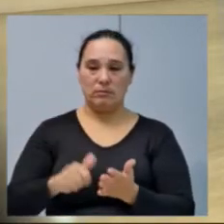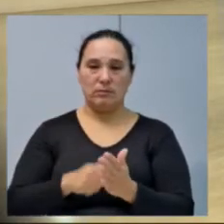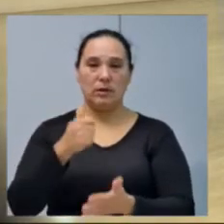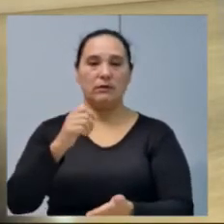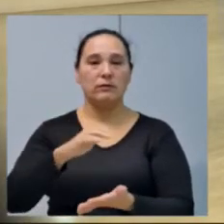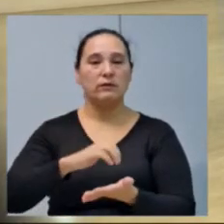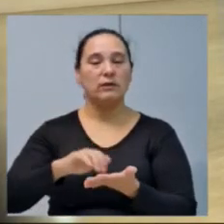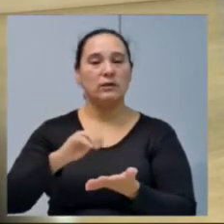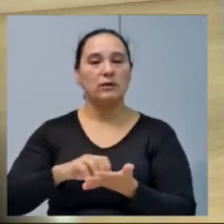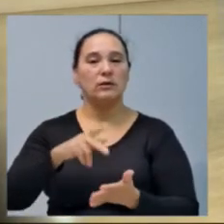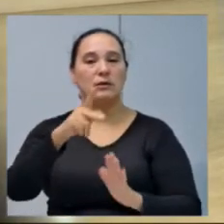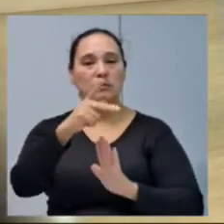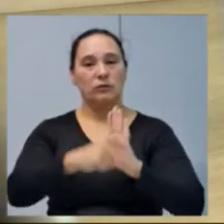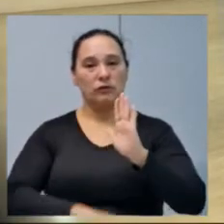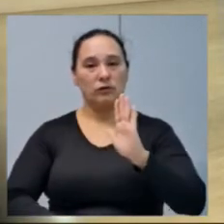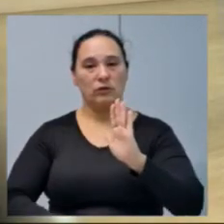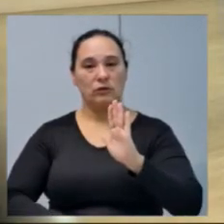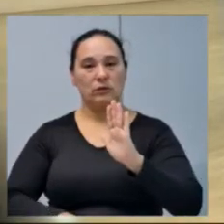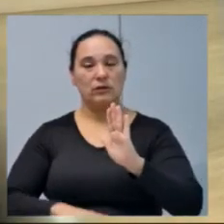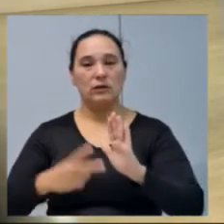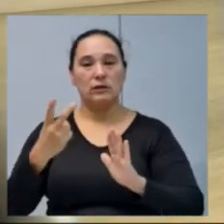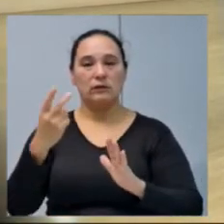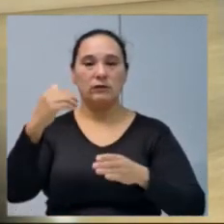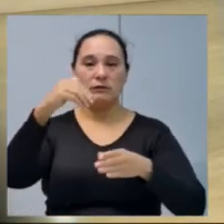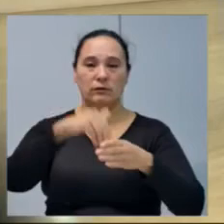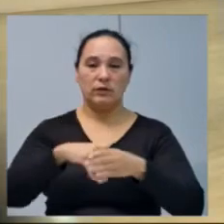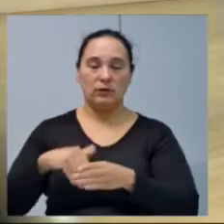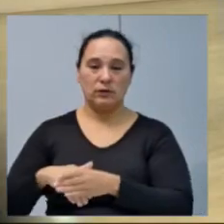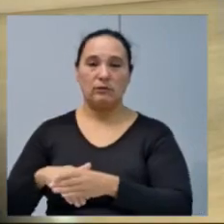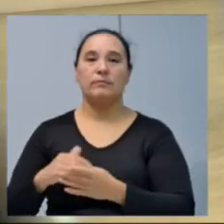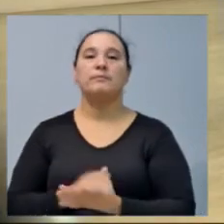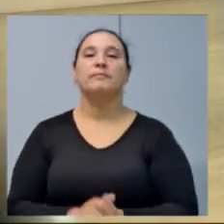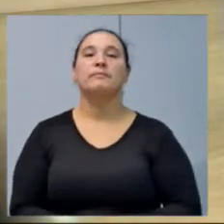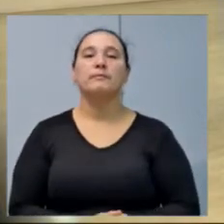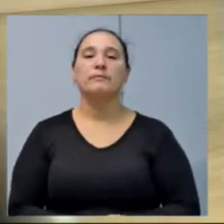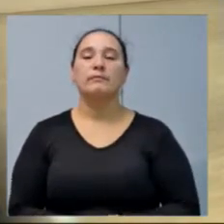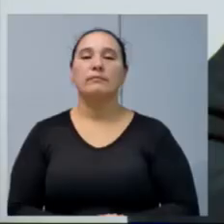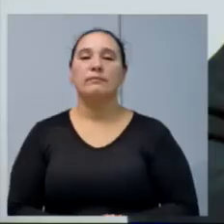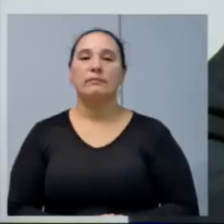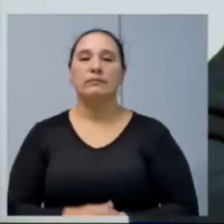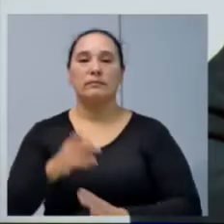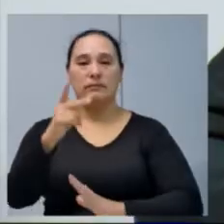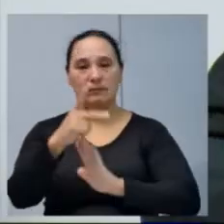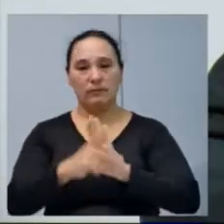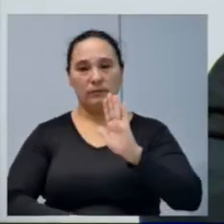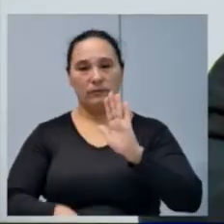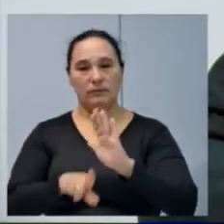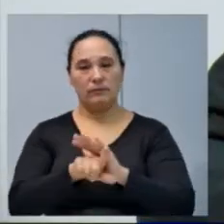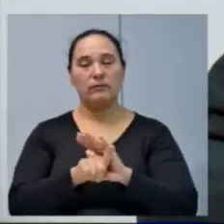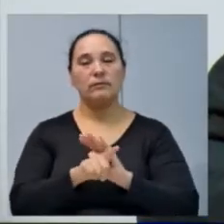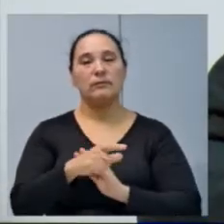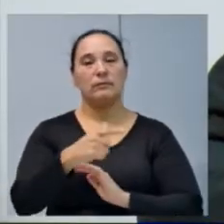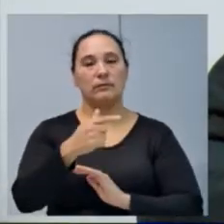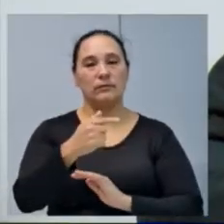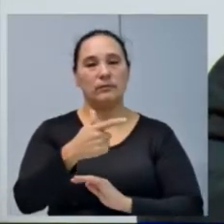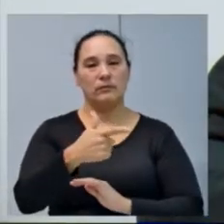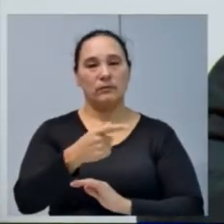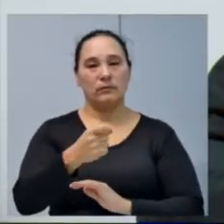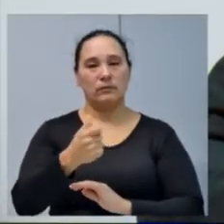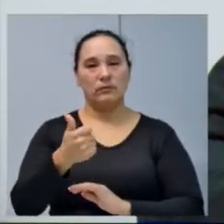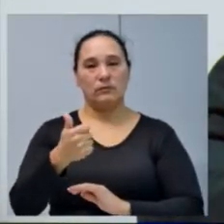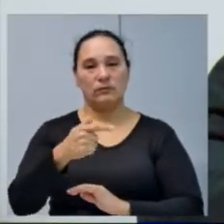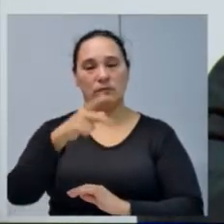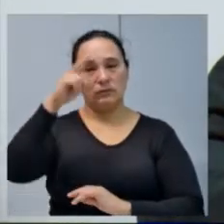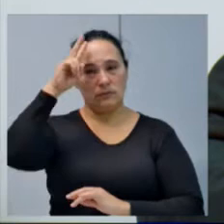proceda à leitura dos projetos em segunda votação, constantes na pauta de hoje. Projeto de lei nº 7, 2017, do vereador